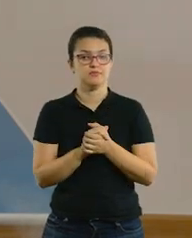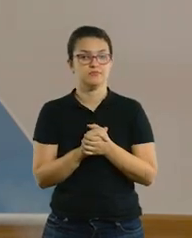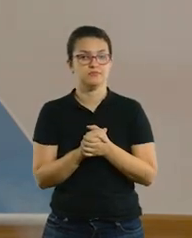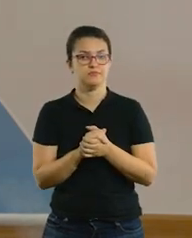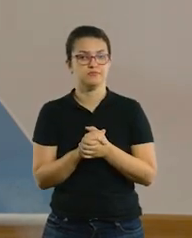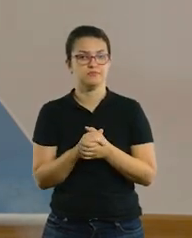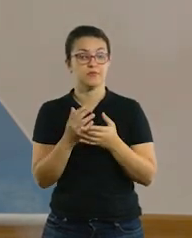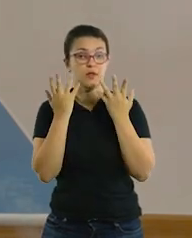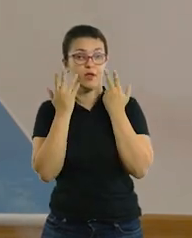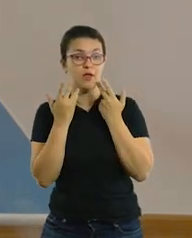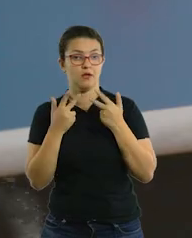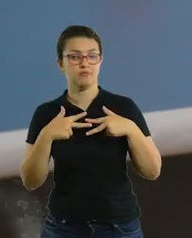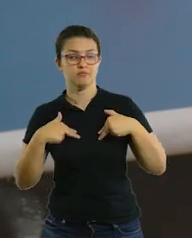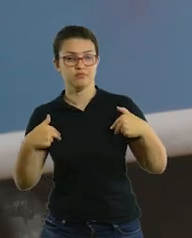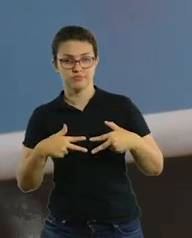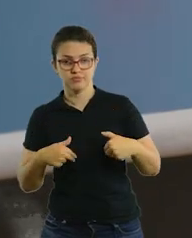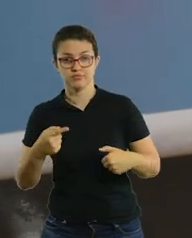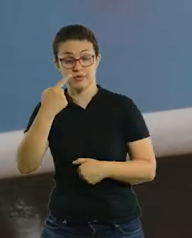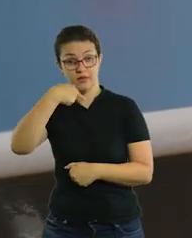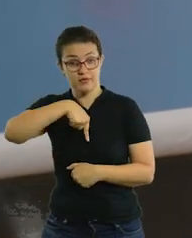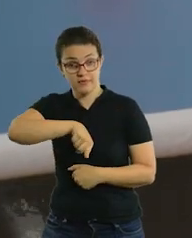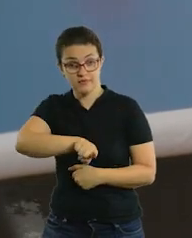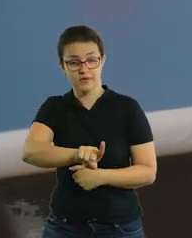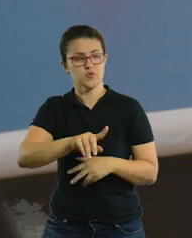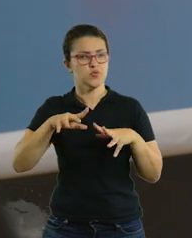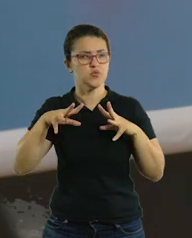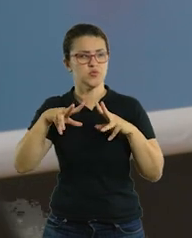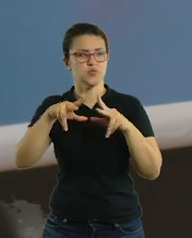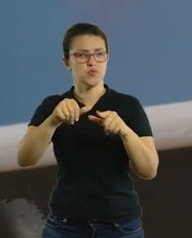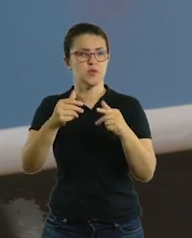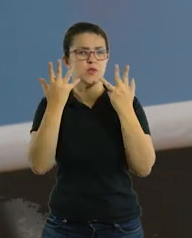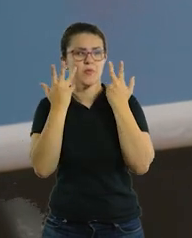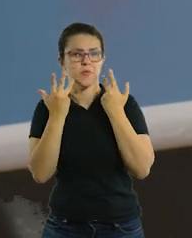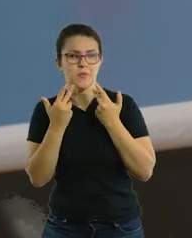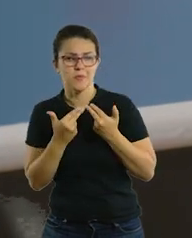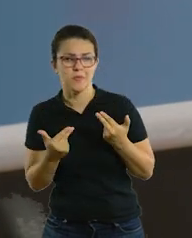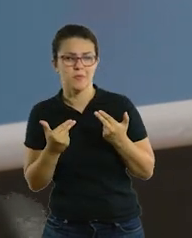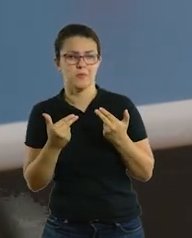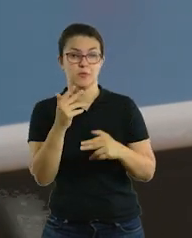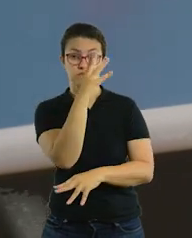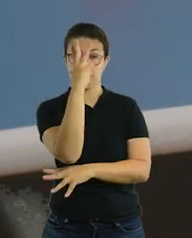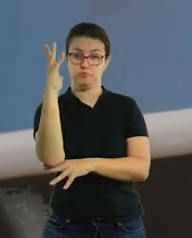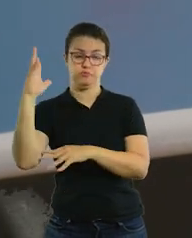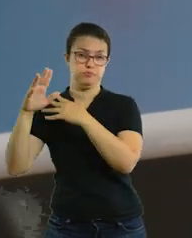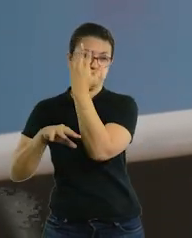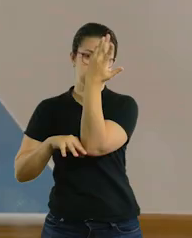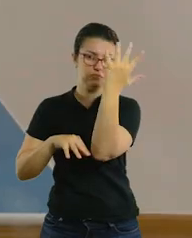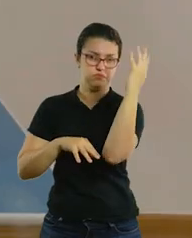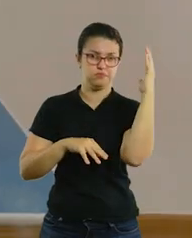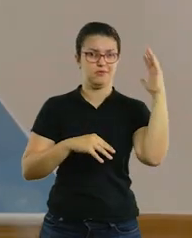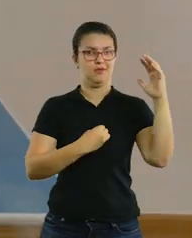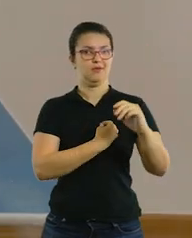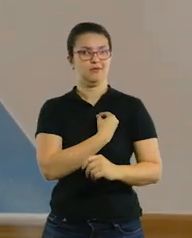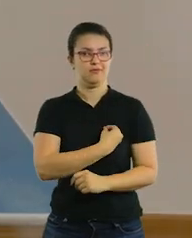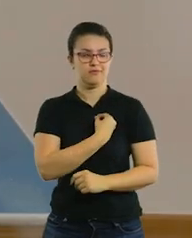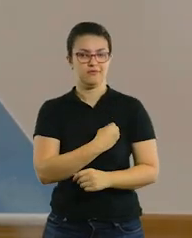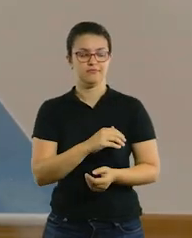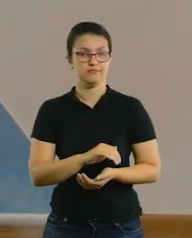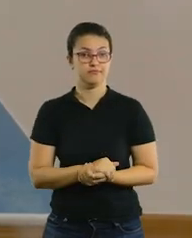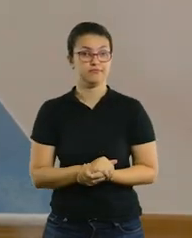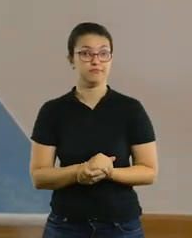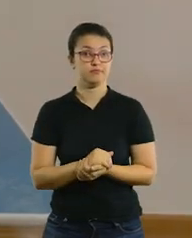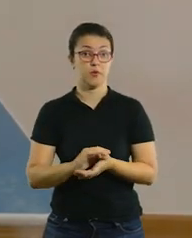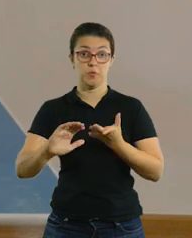tiger, o elephant e todos esses animais que vivem na floresta. E vocês irão